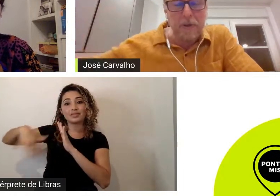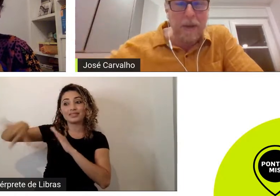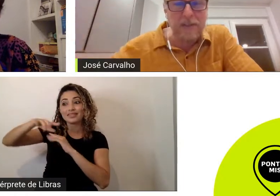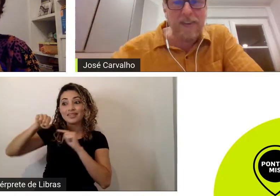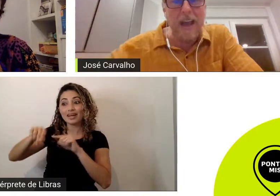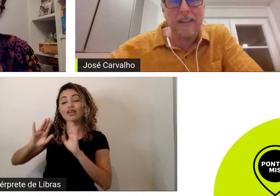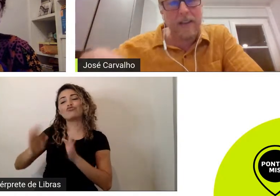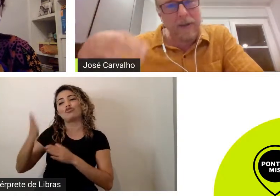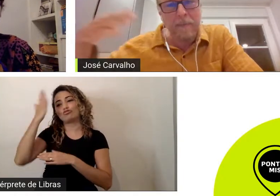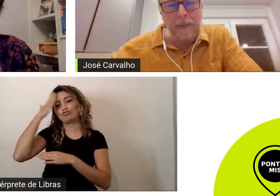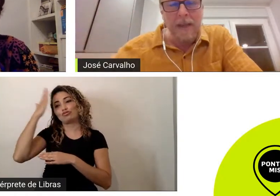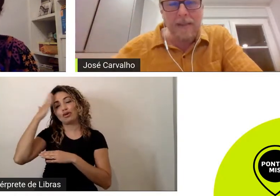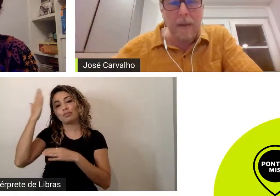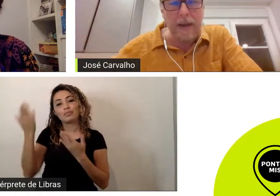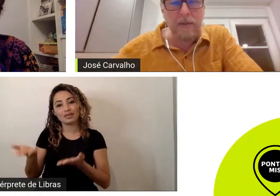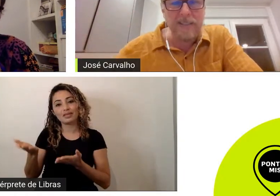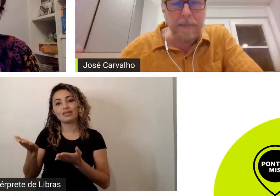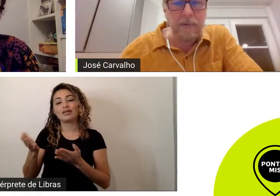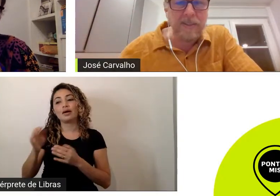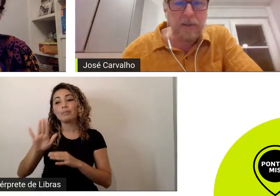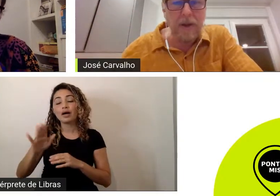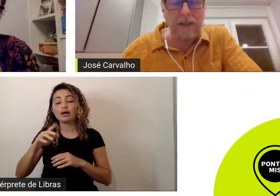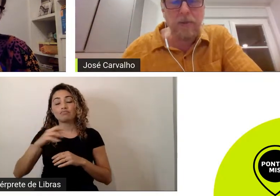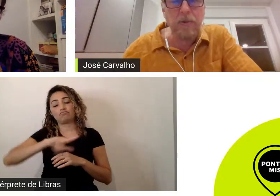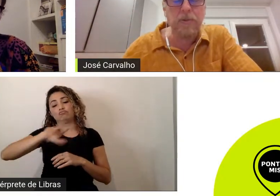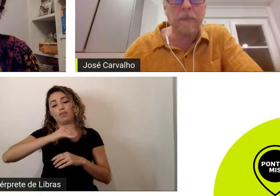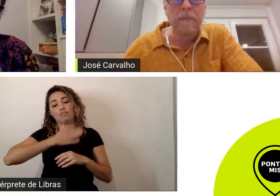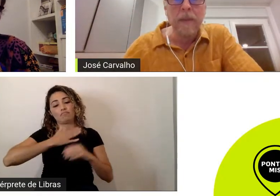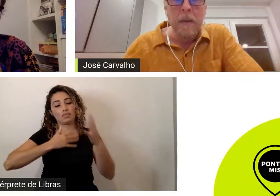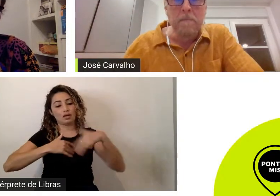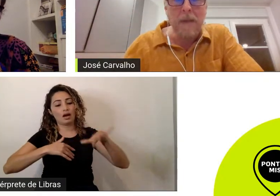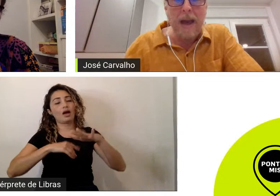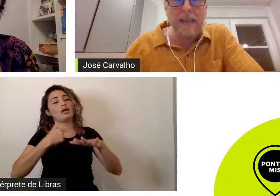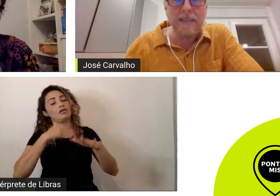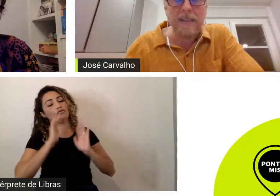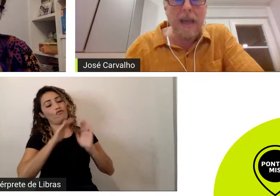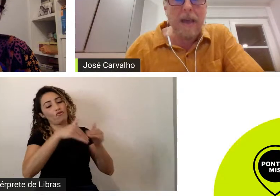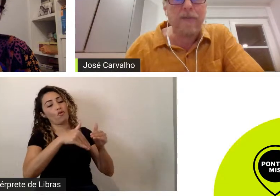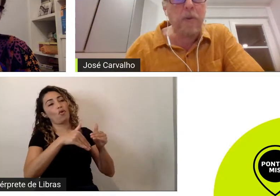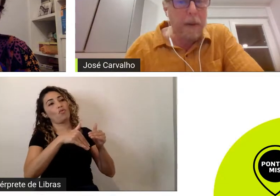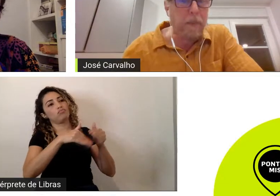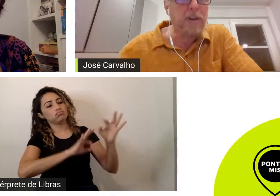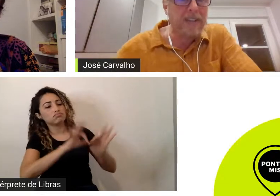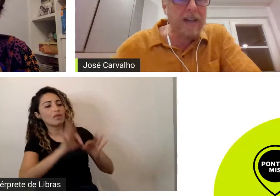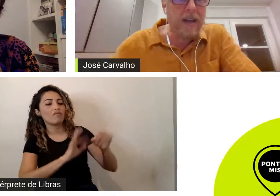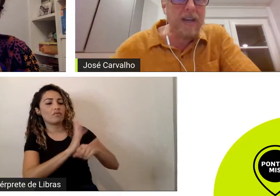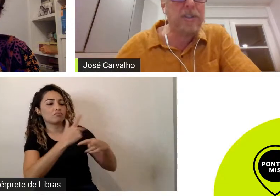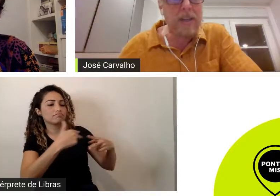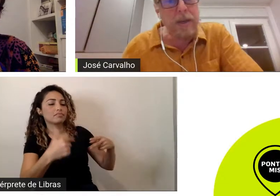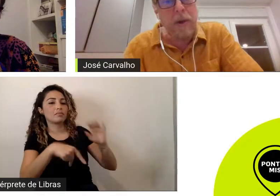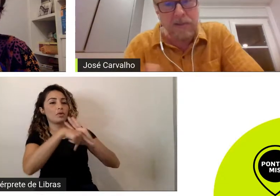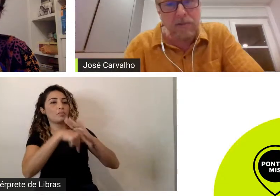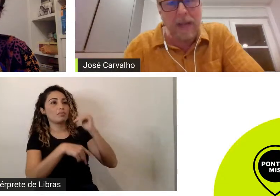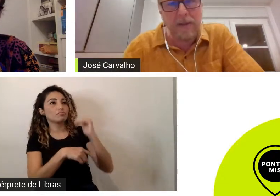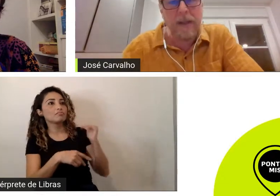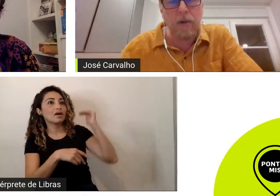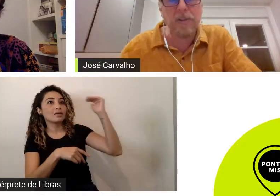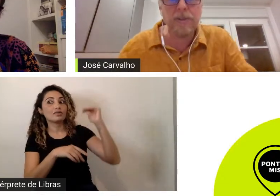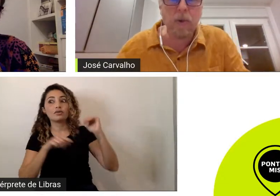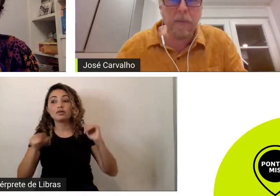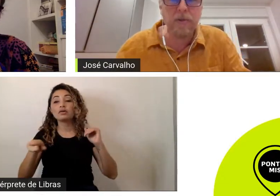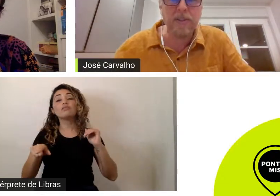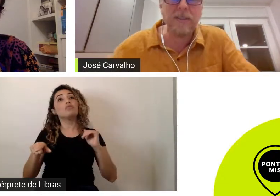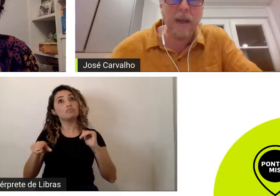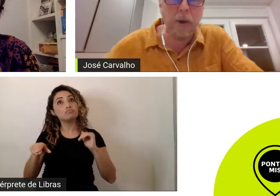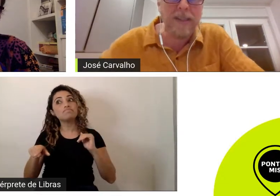já era uma pessoa mais velha estava trabalhando sempre no setor adulto mas foi uma aposta grande e o resultado até